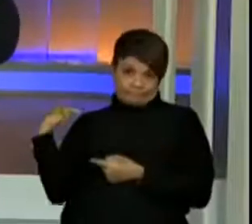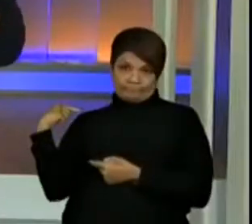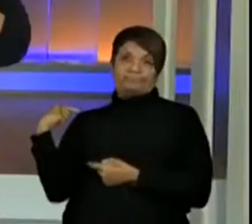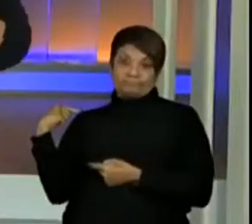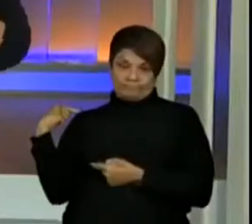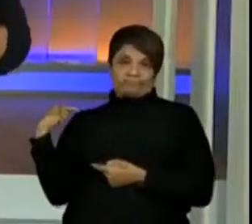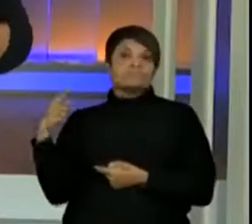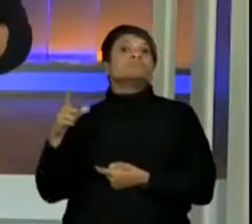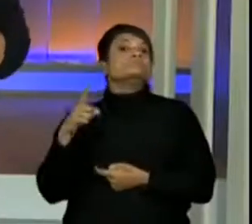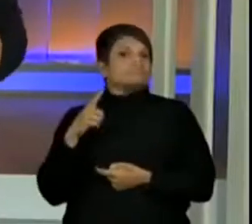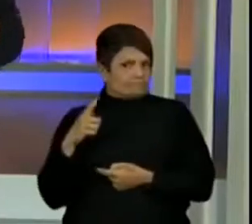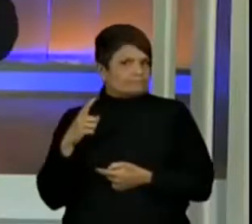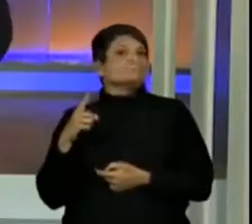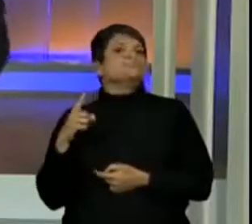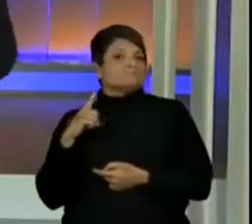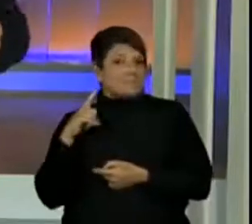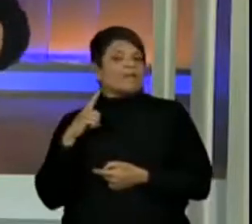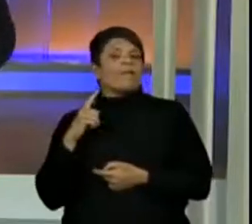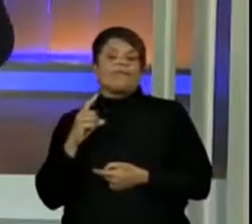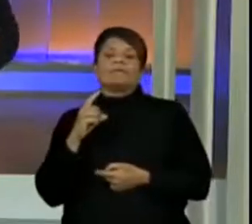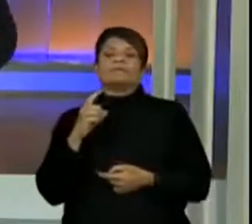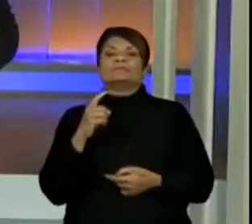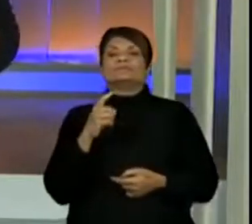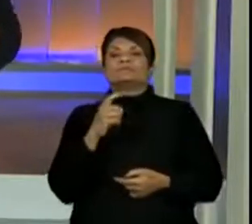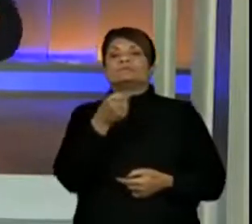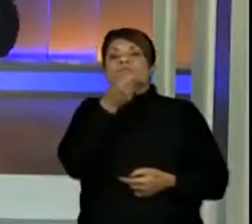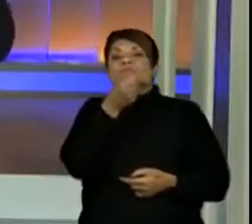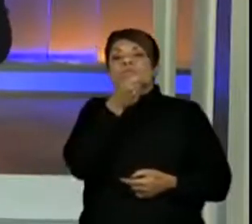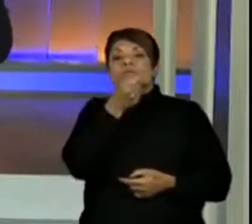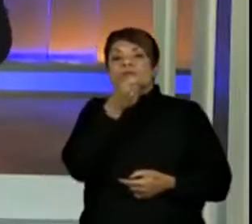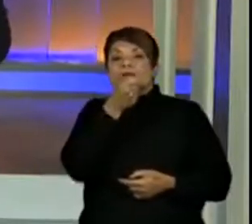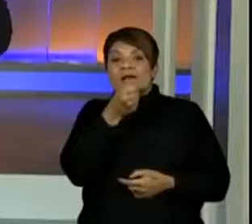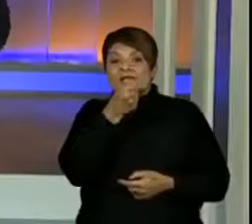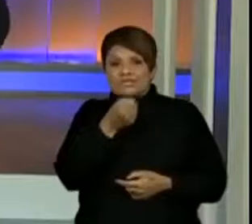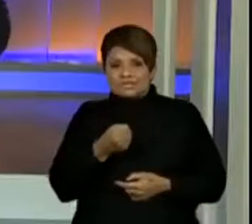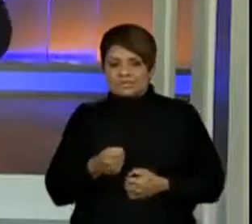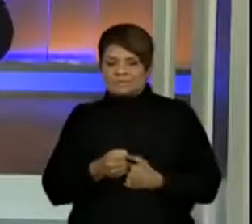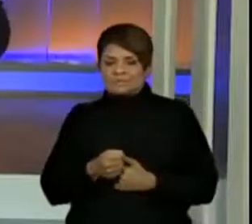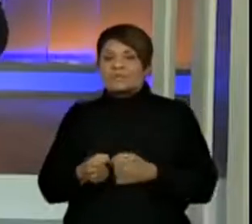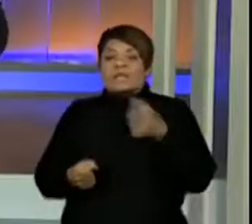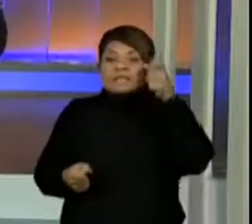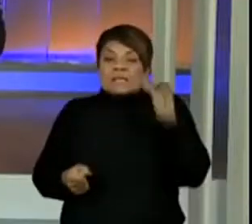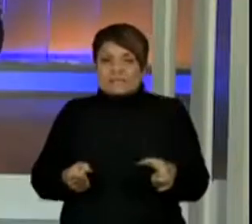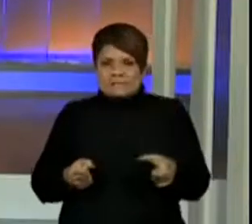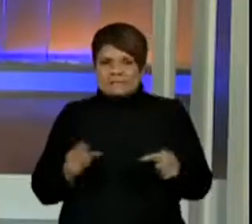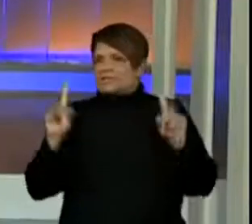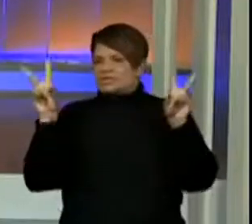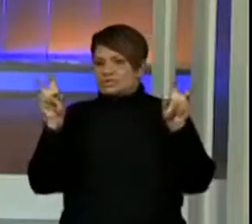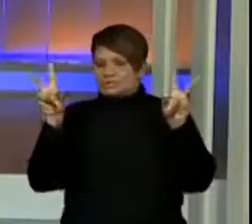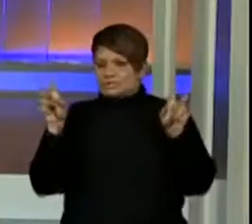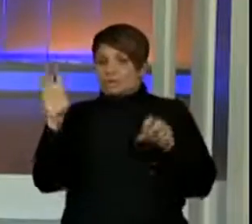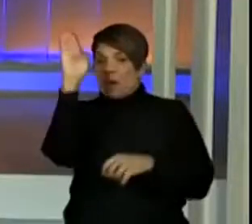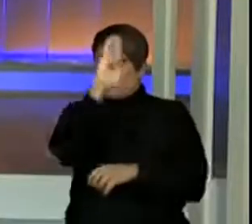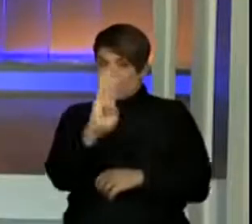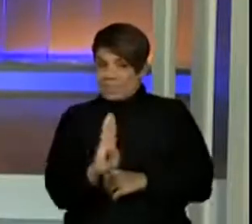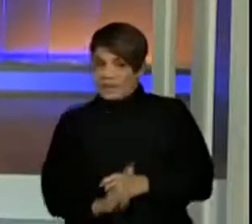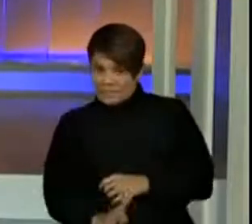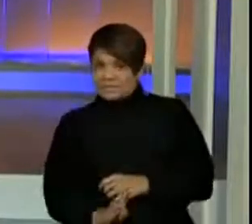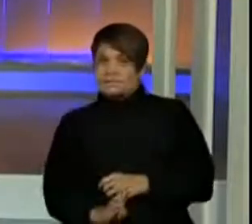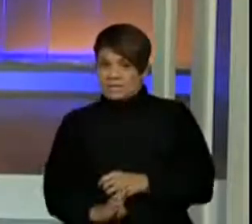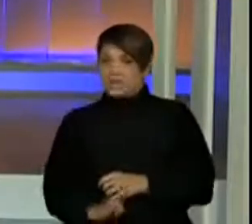teve uma reportagem muito interessante sobre o Brasil e a sua